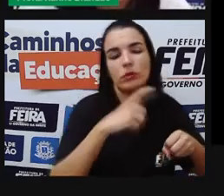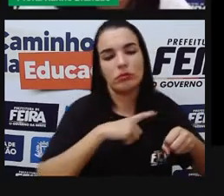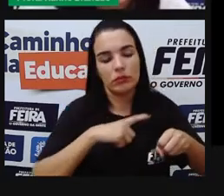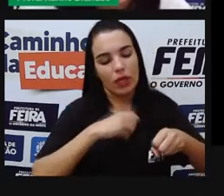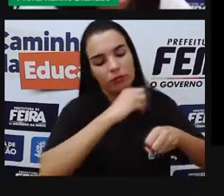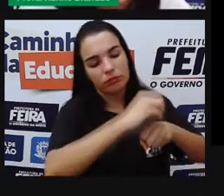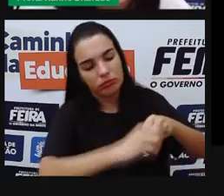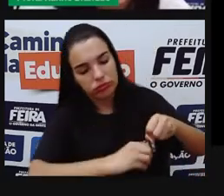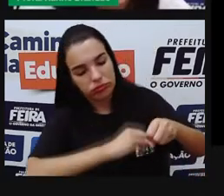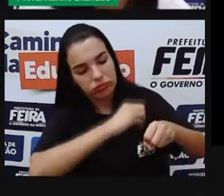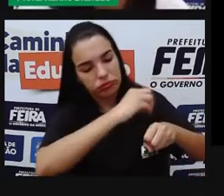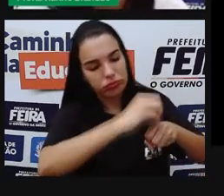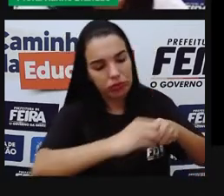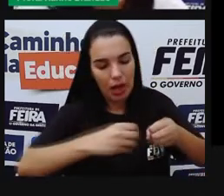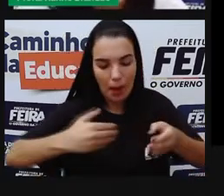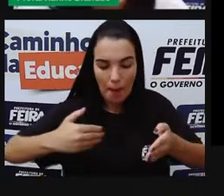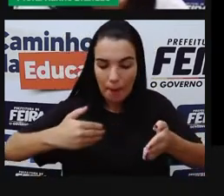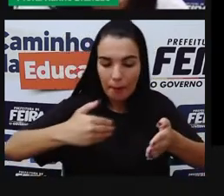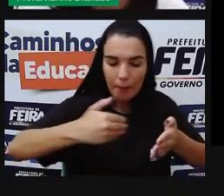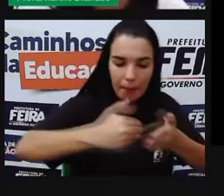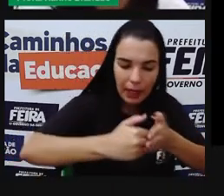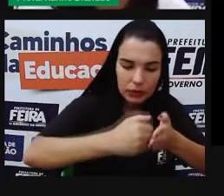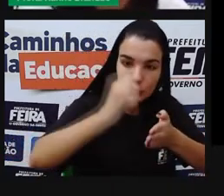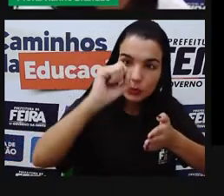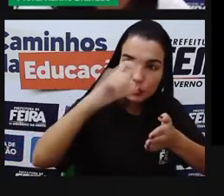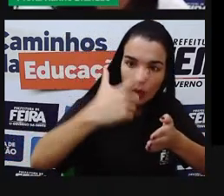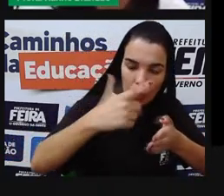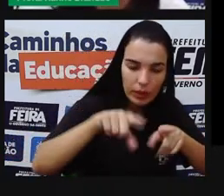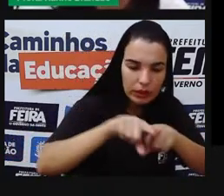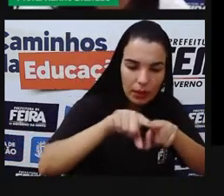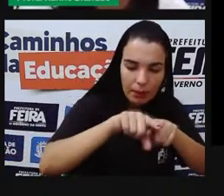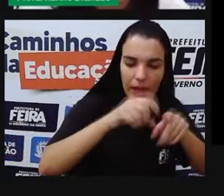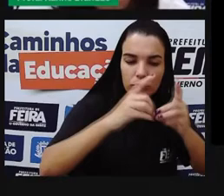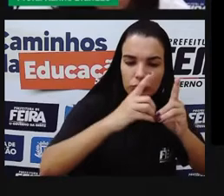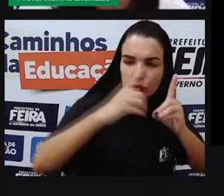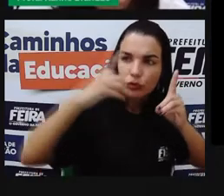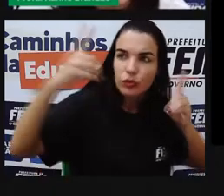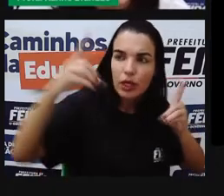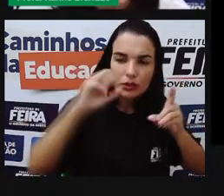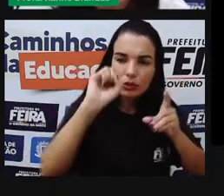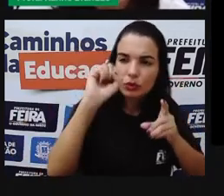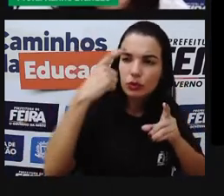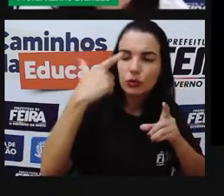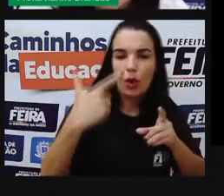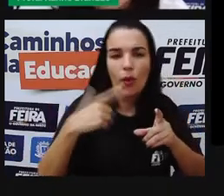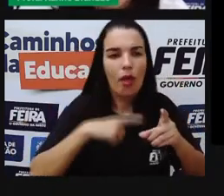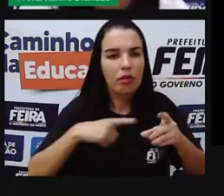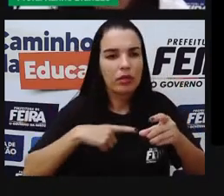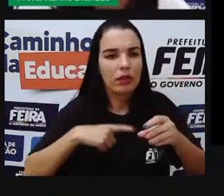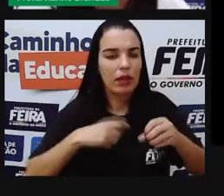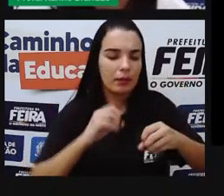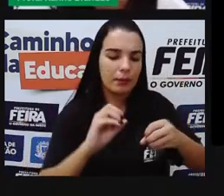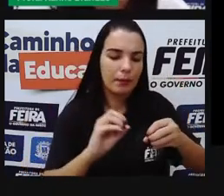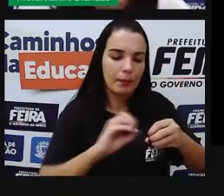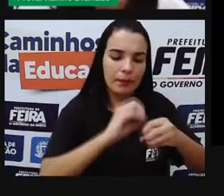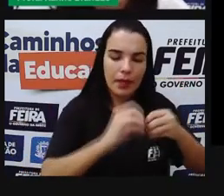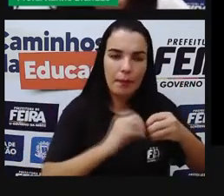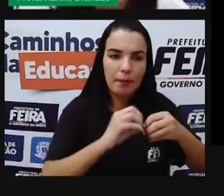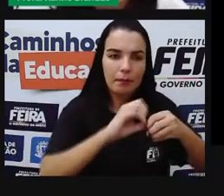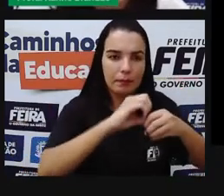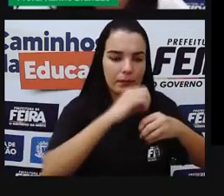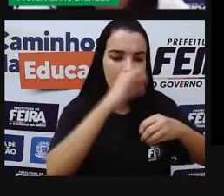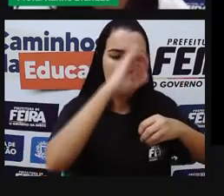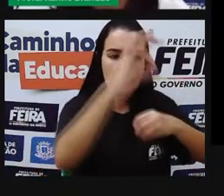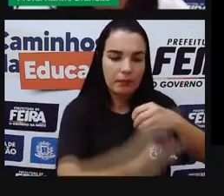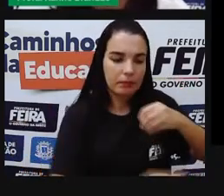Do mais próximo do Sol para o mais distante, tá bom? Mercúrio, Vênus, Terra, Marte, Júpiter,